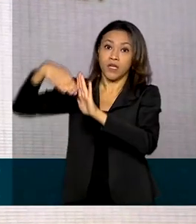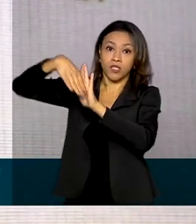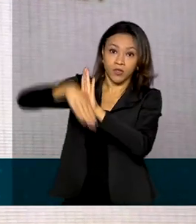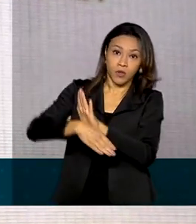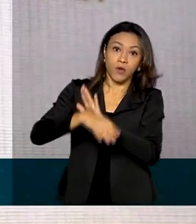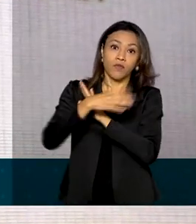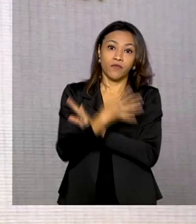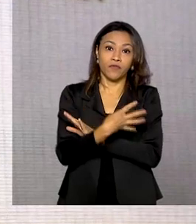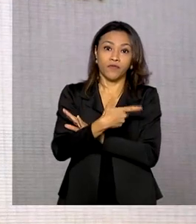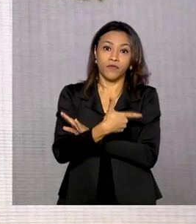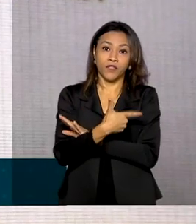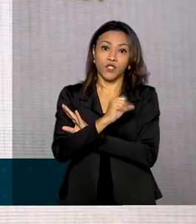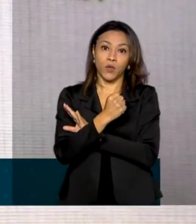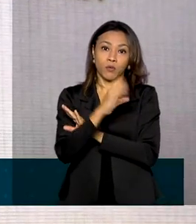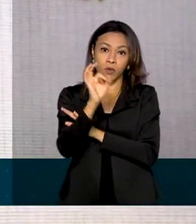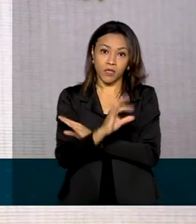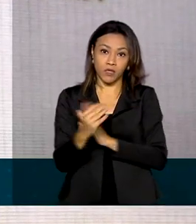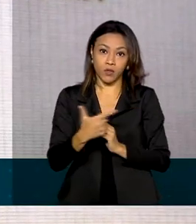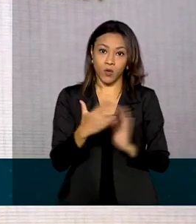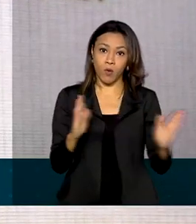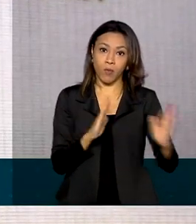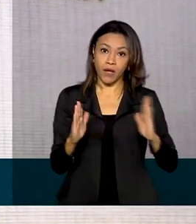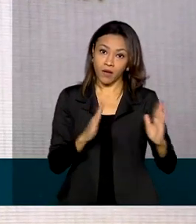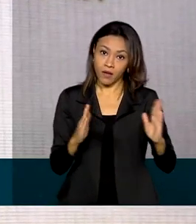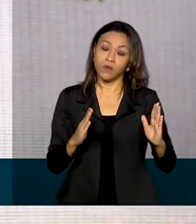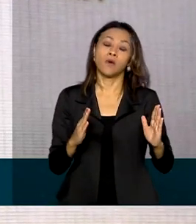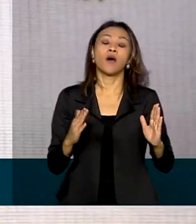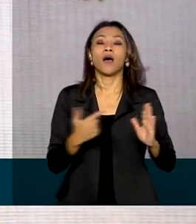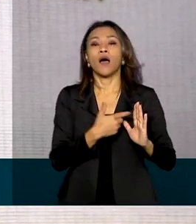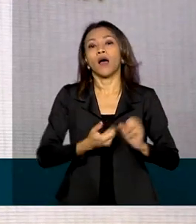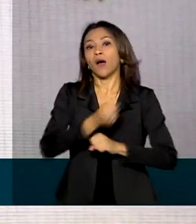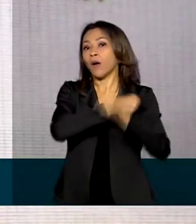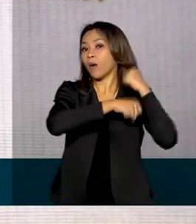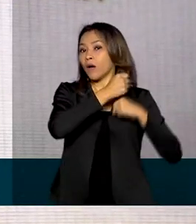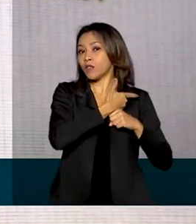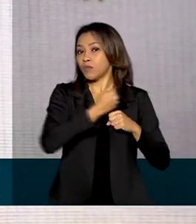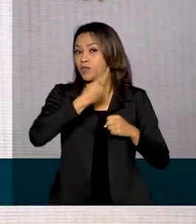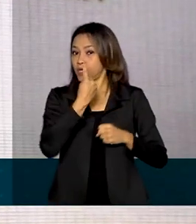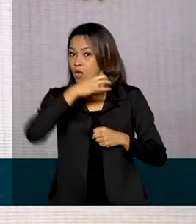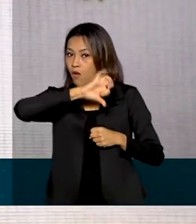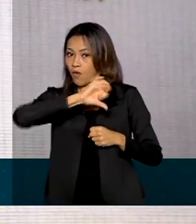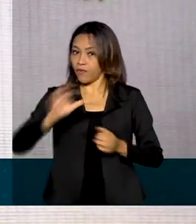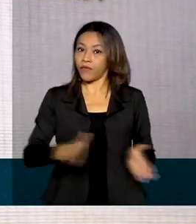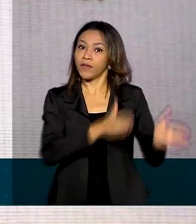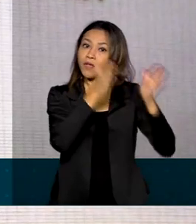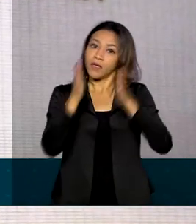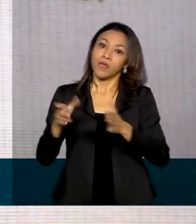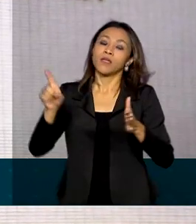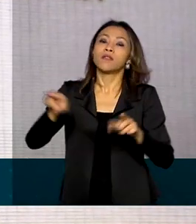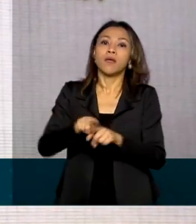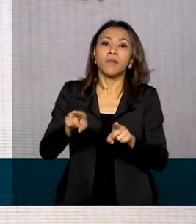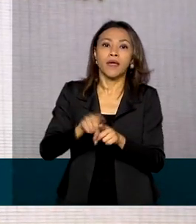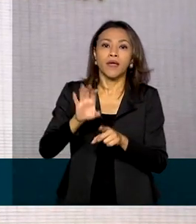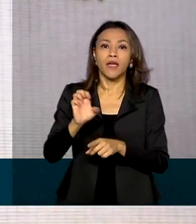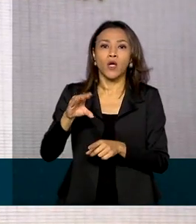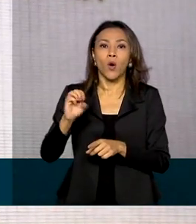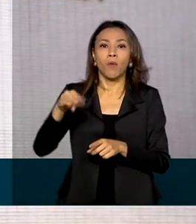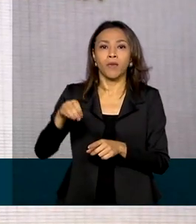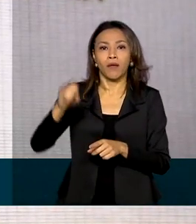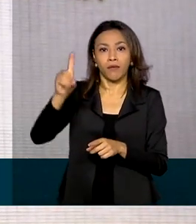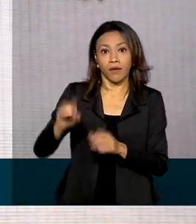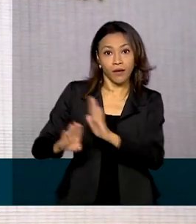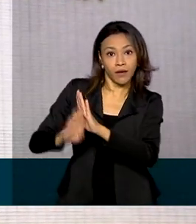em 2020, comparado com 2019. Por outro lado, o setor de encomendas cresceu 12